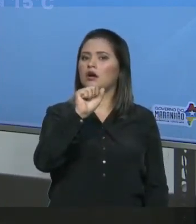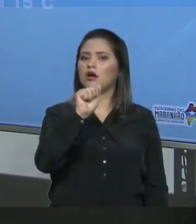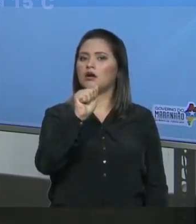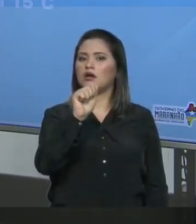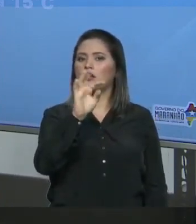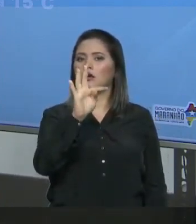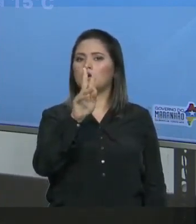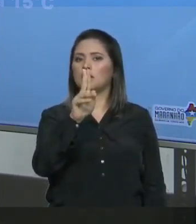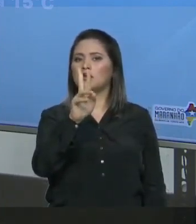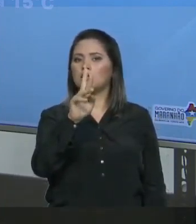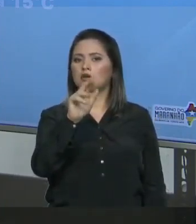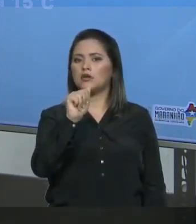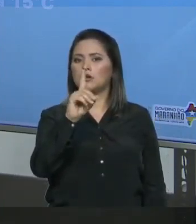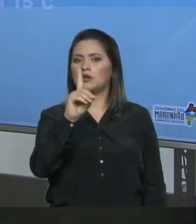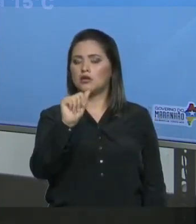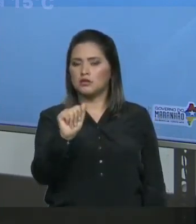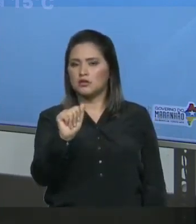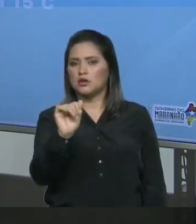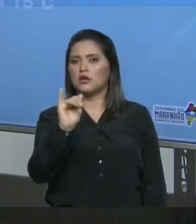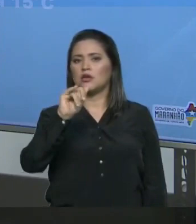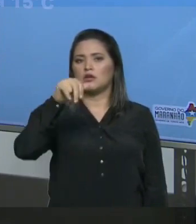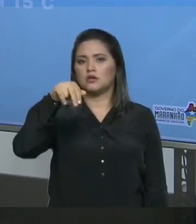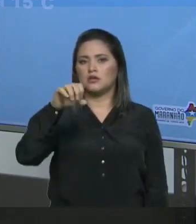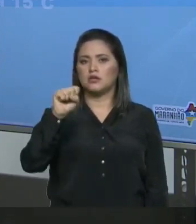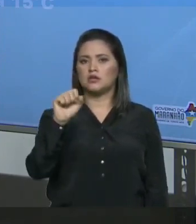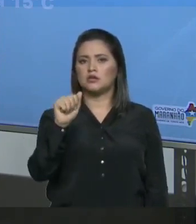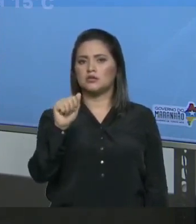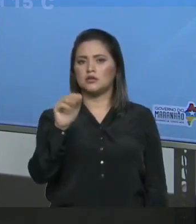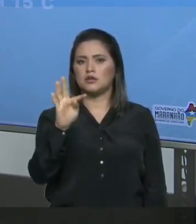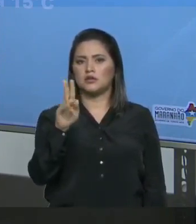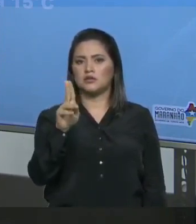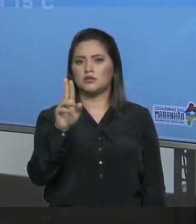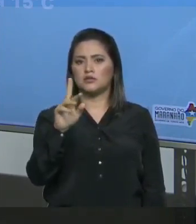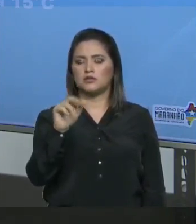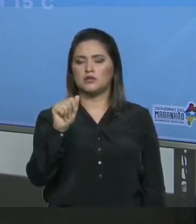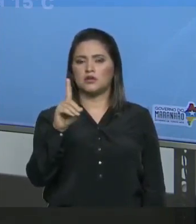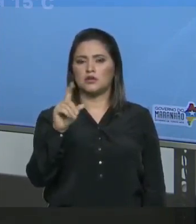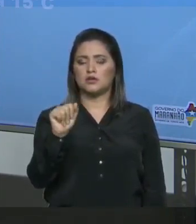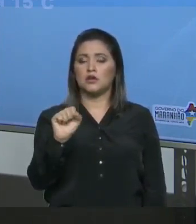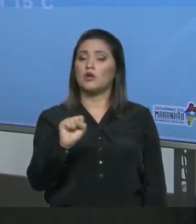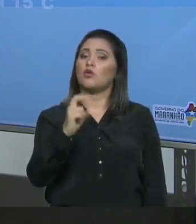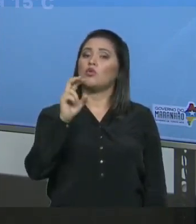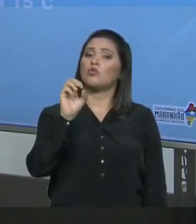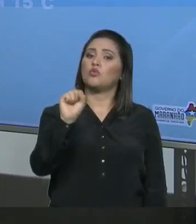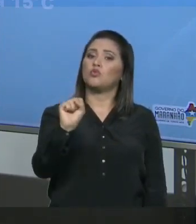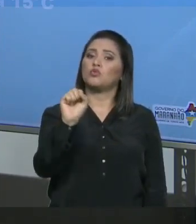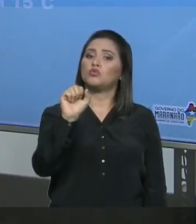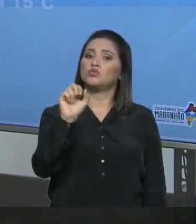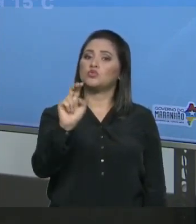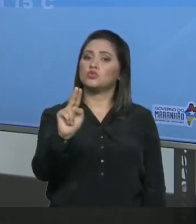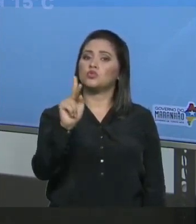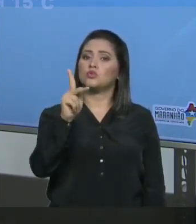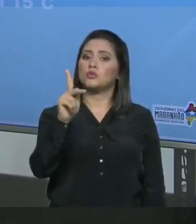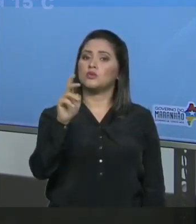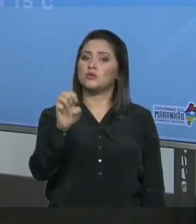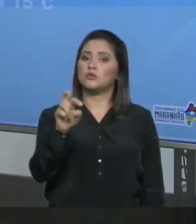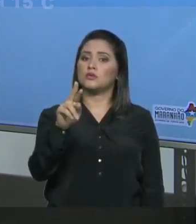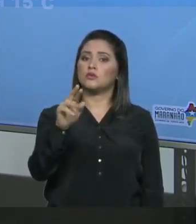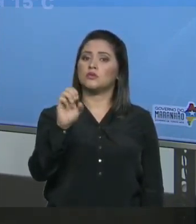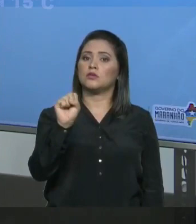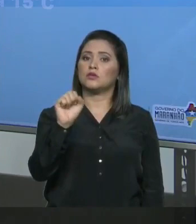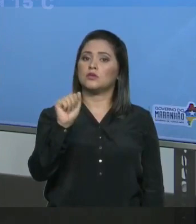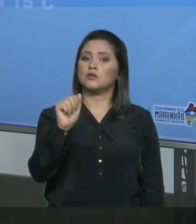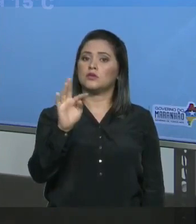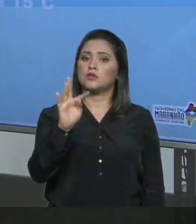supersaturada Vamos ver? Então já que você reconhece Identifica Qual é o objetivo Do coeficiente de solubilidade